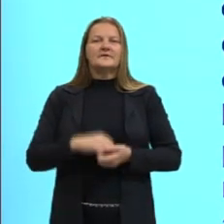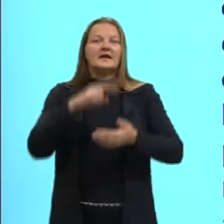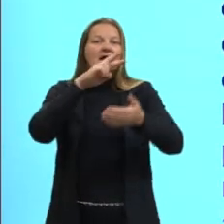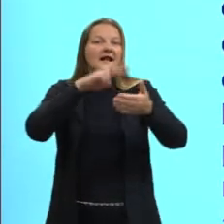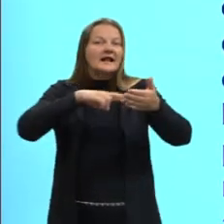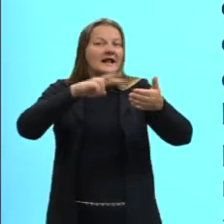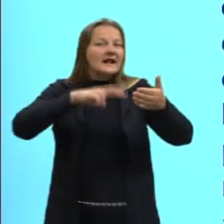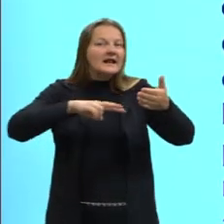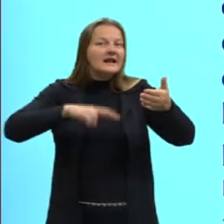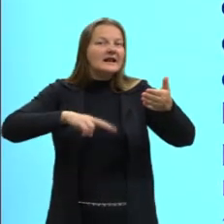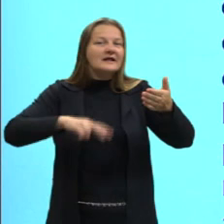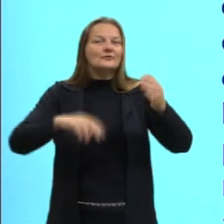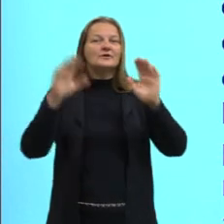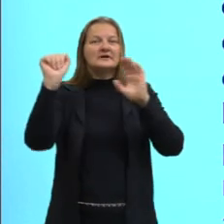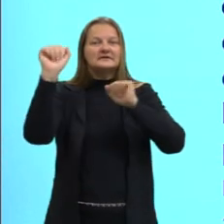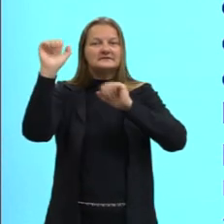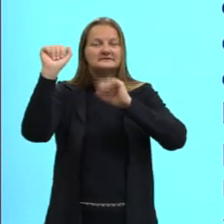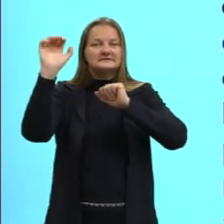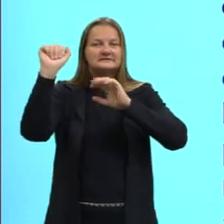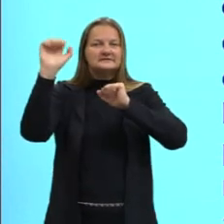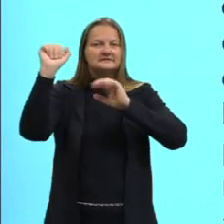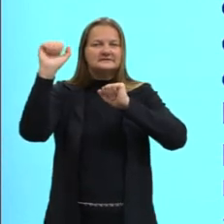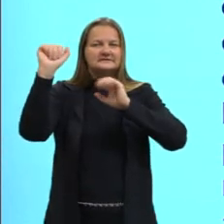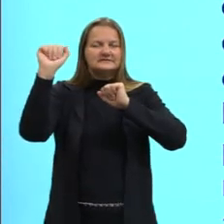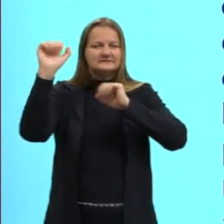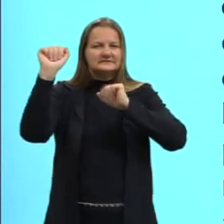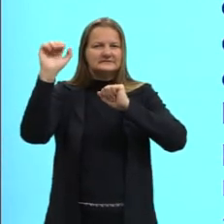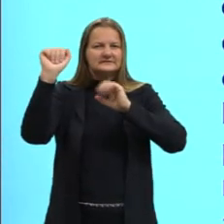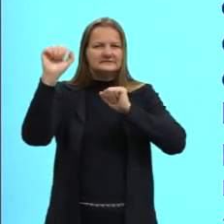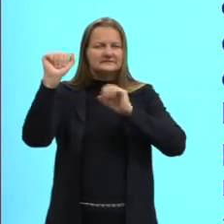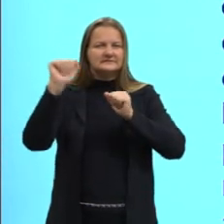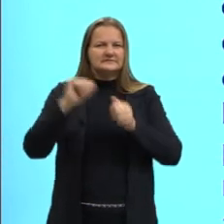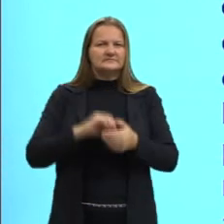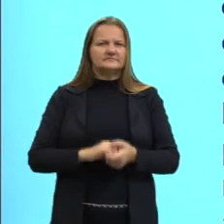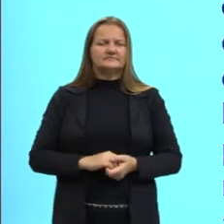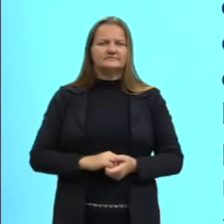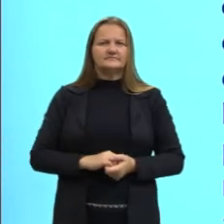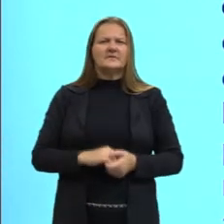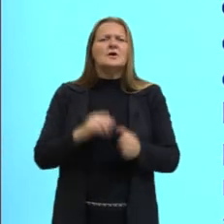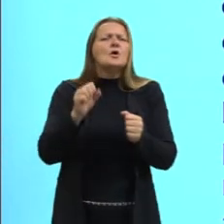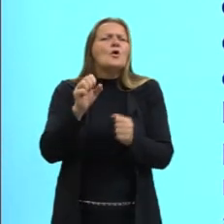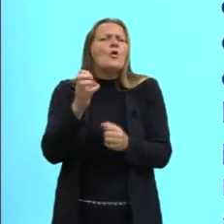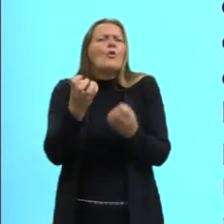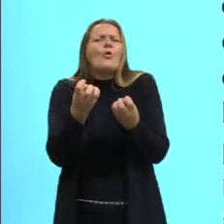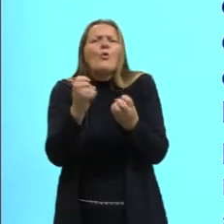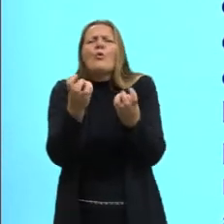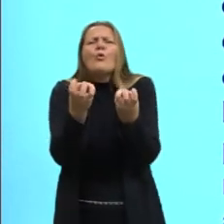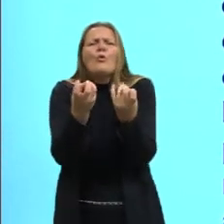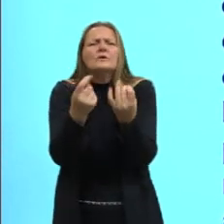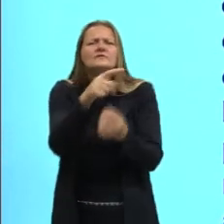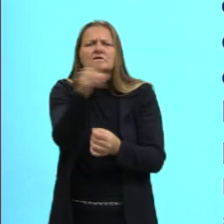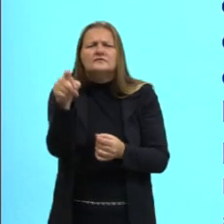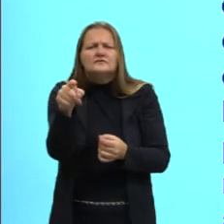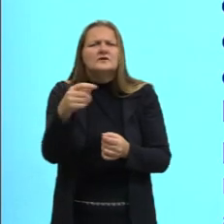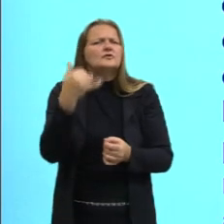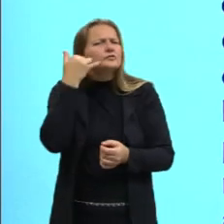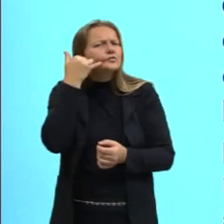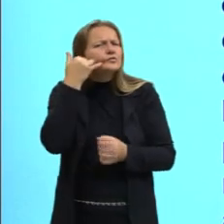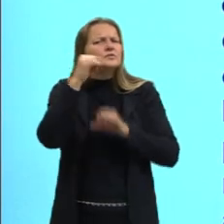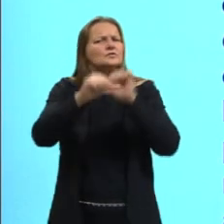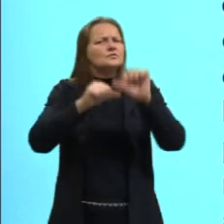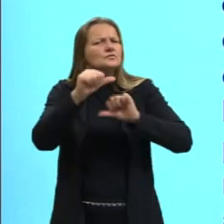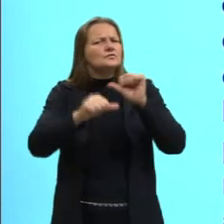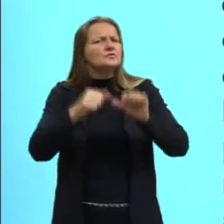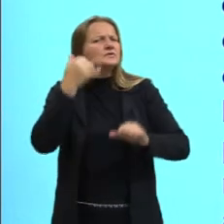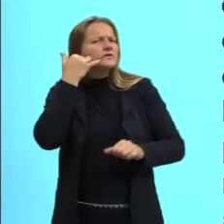vezes há mudado de celular? Quantas vezes você trocou de celular? Quantos